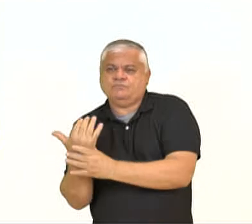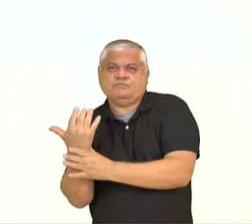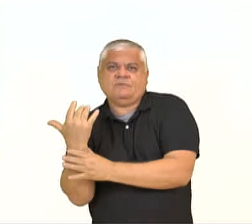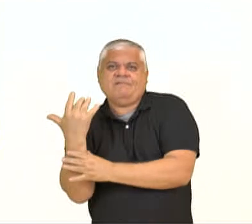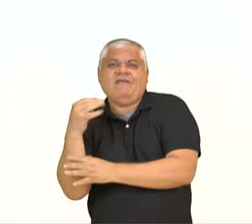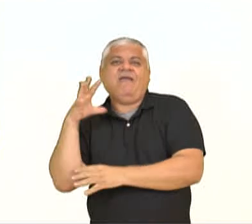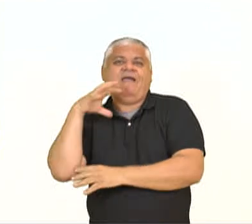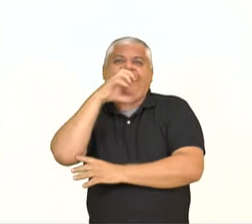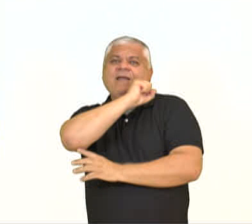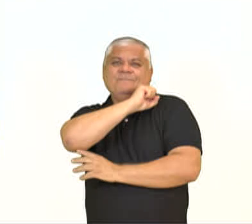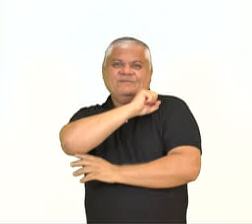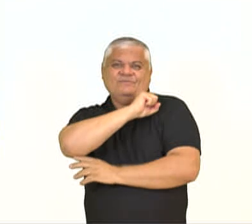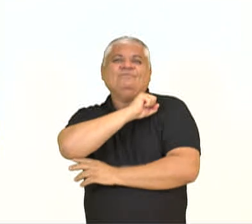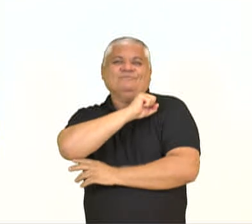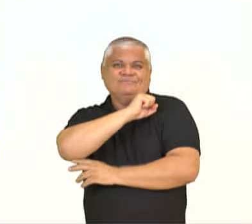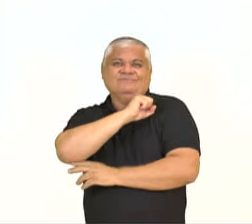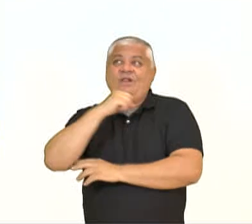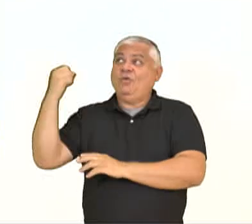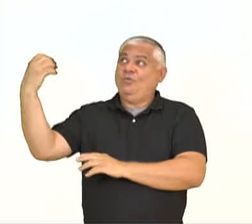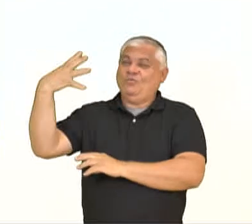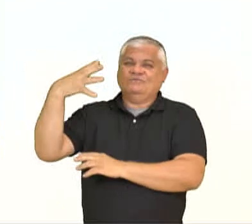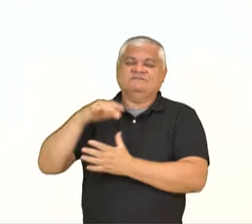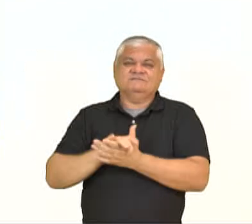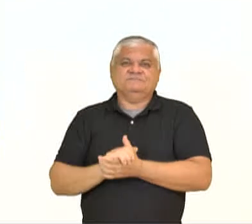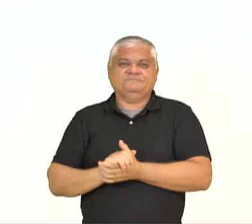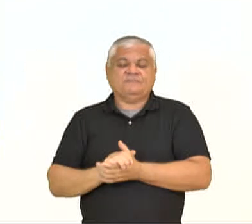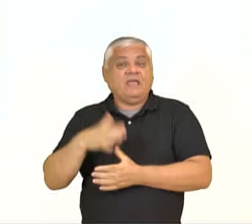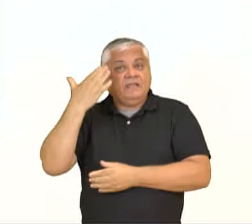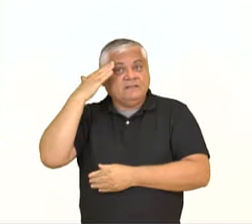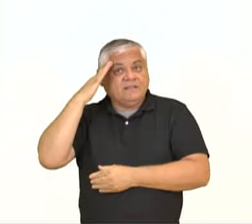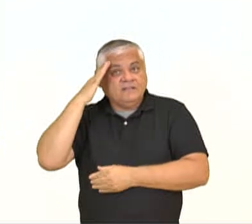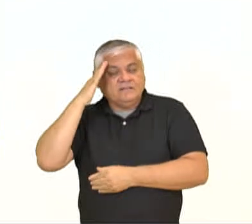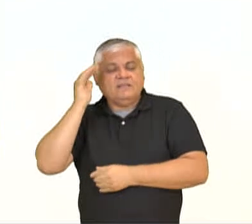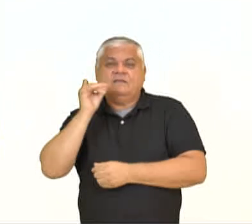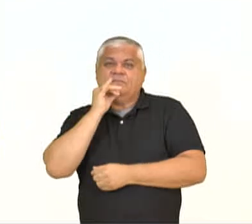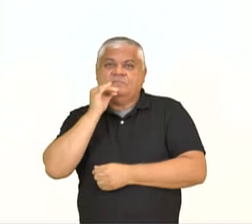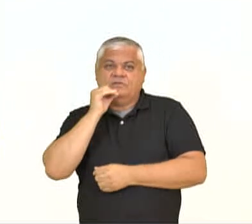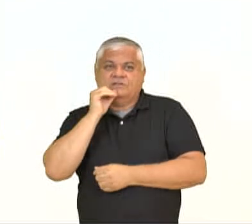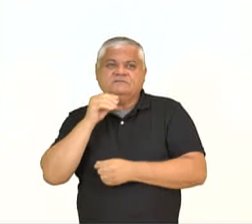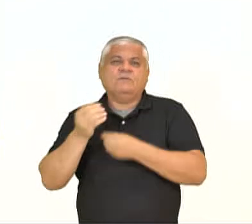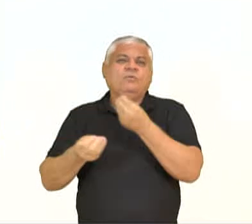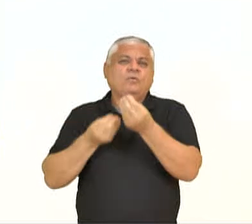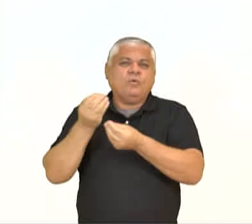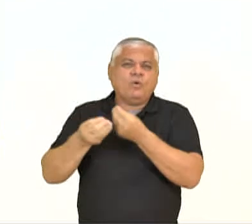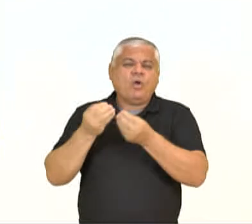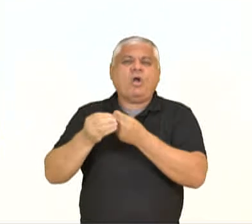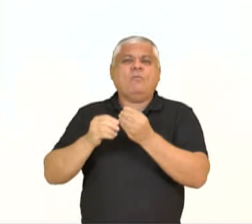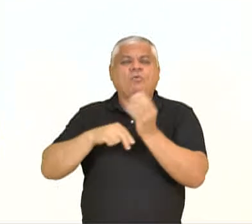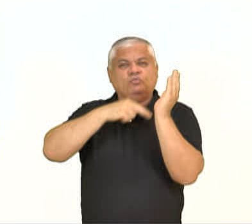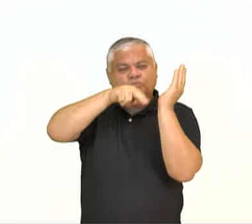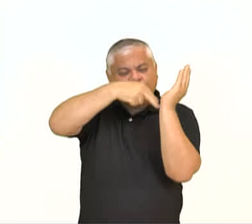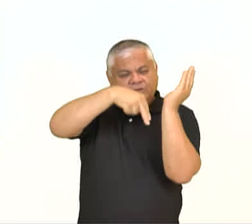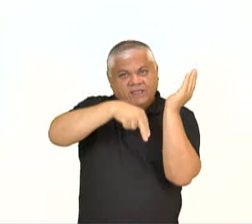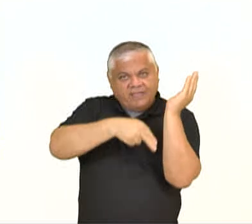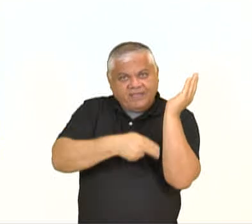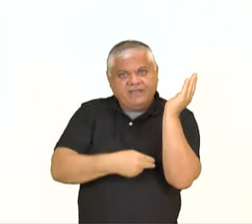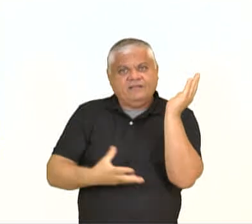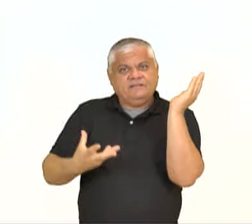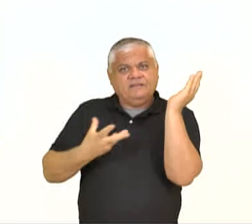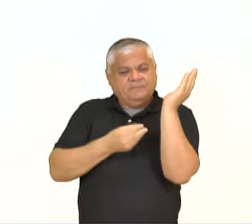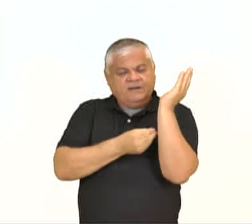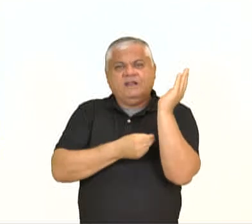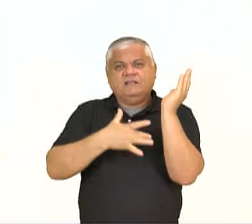facilitando o seu acesso à luz. Entender quais são os micro e macro nutrientes necessários para que elas